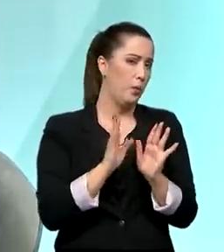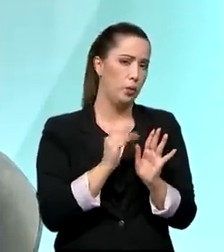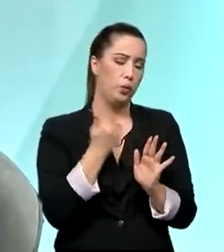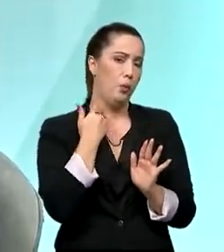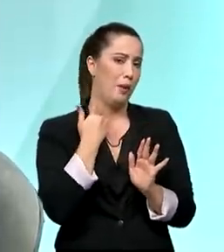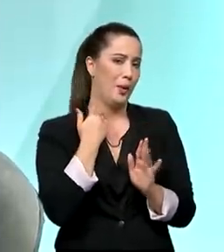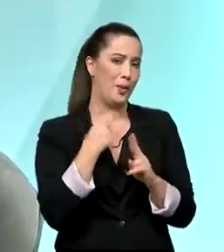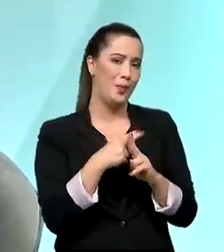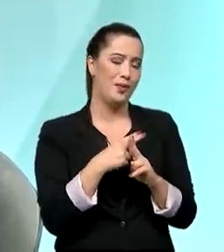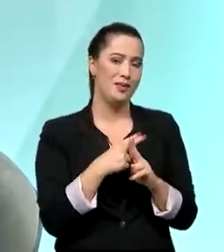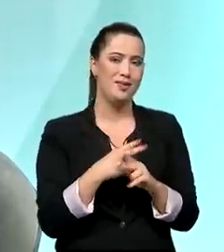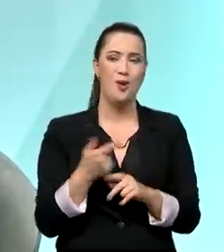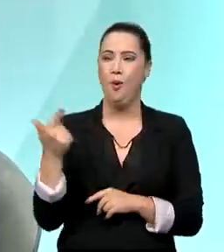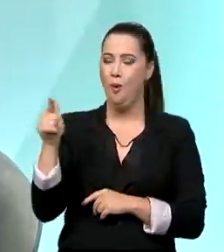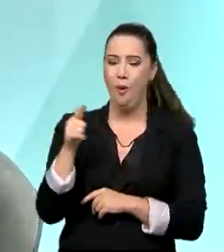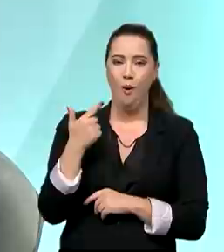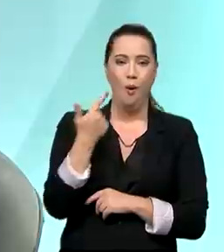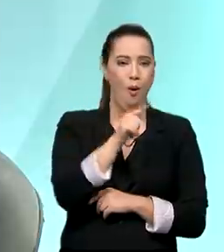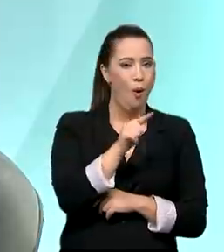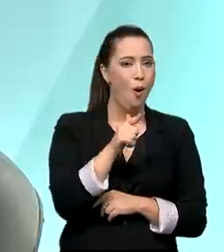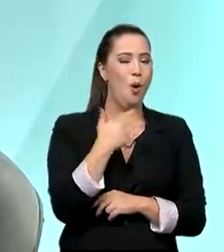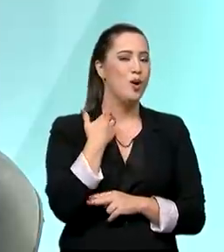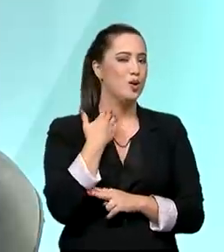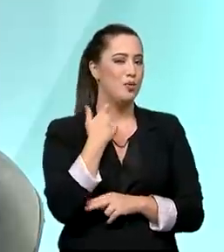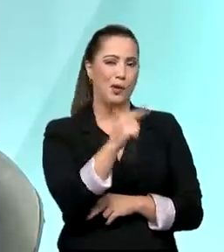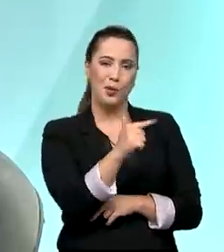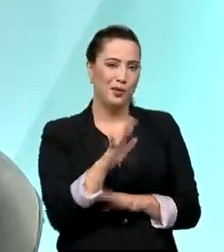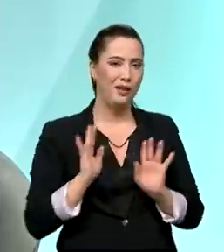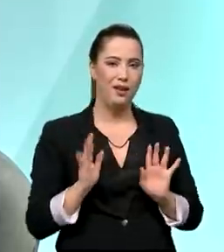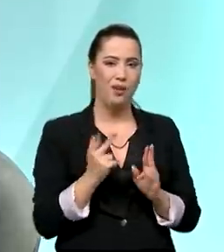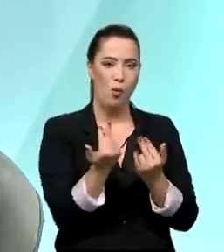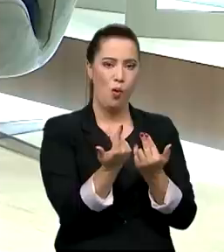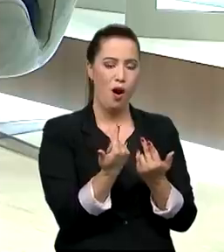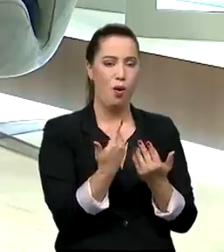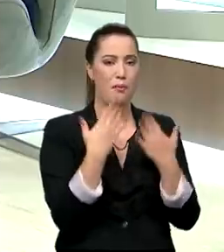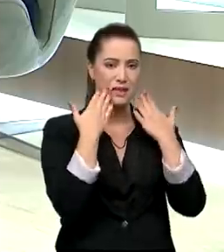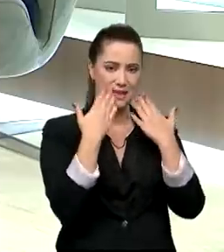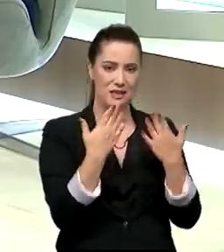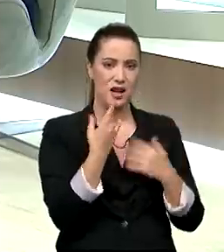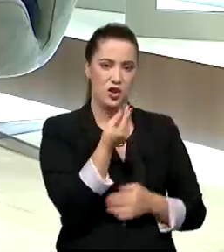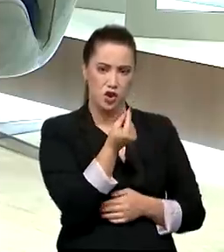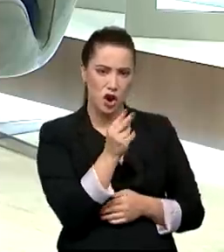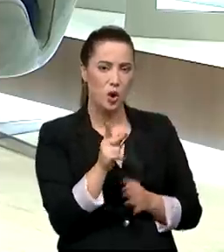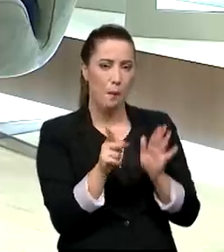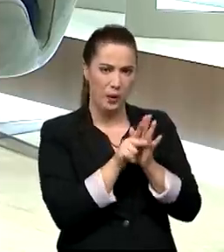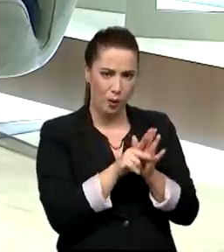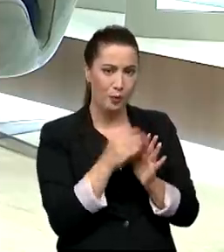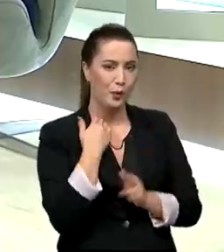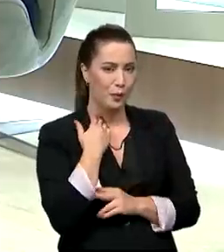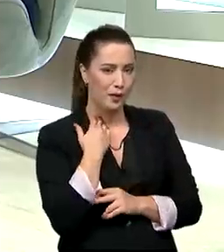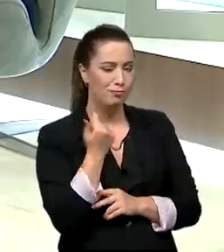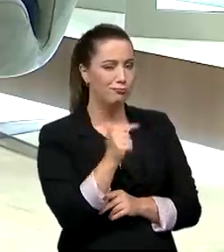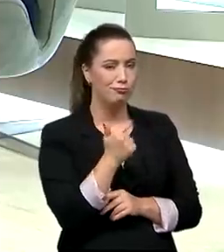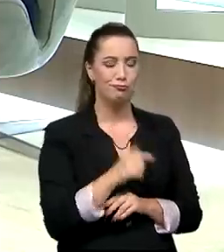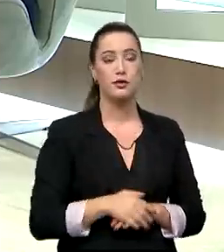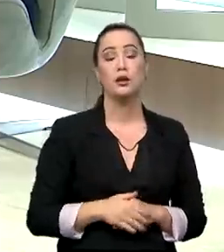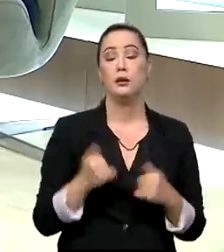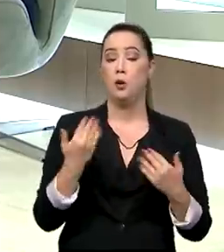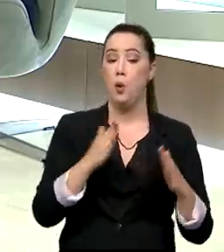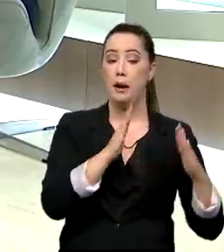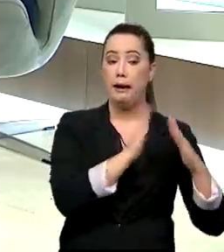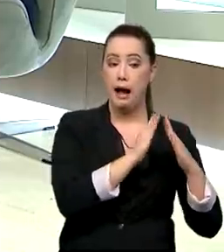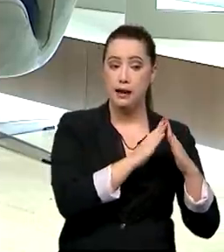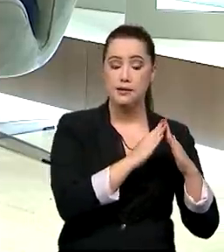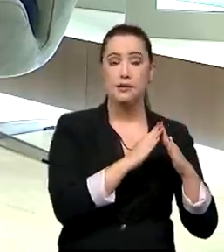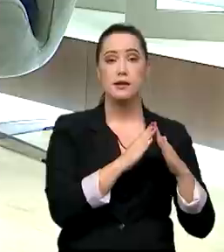esse total de crédito direto, ou seja, com exposição própria. Então, habitação, saneamento